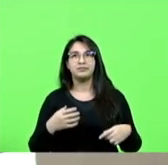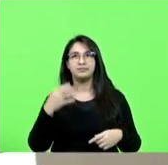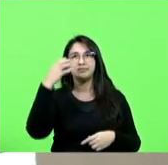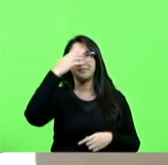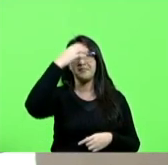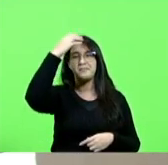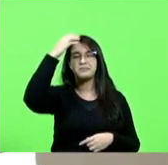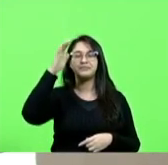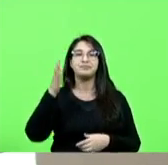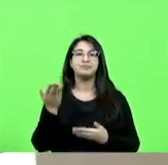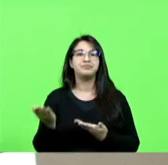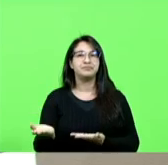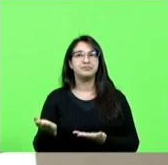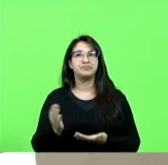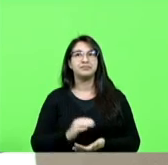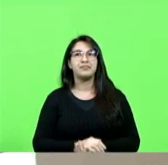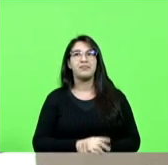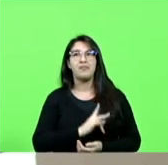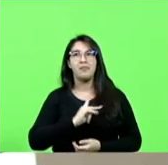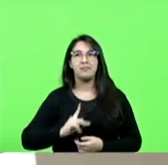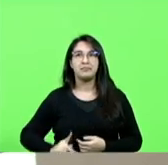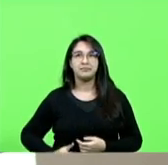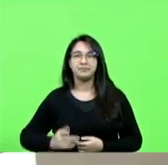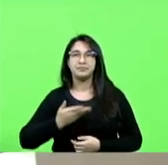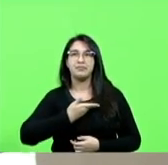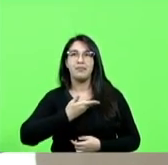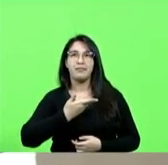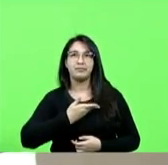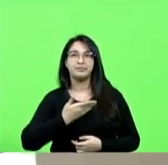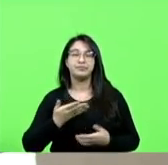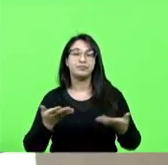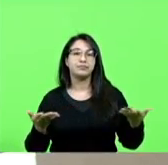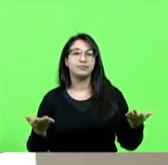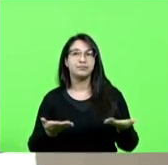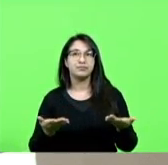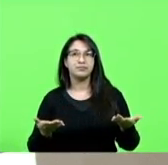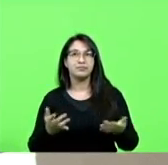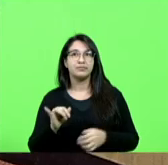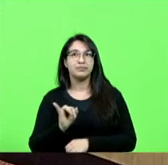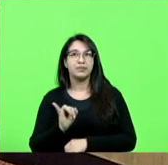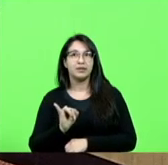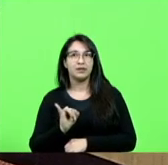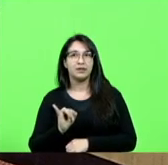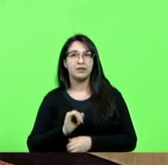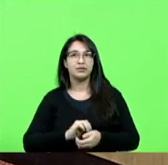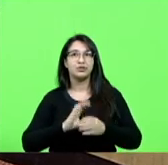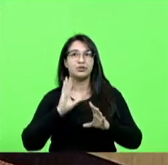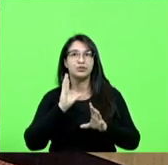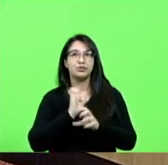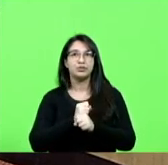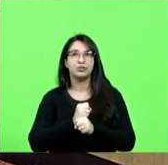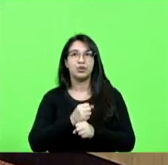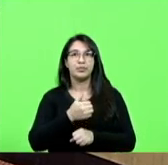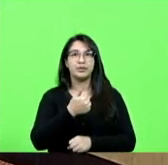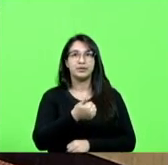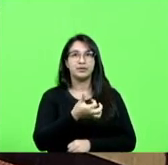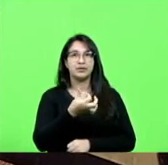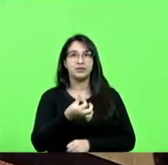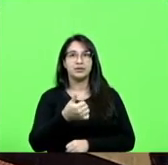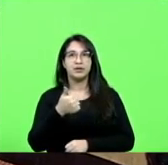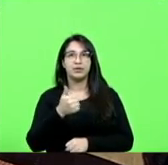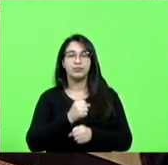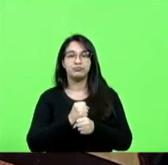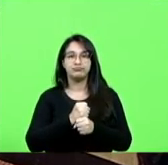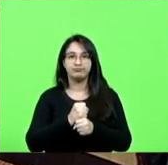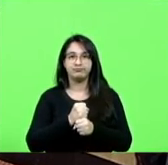Senhor presidente. Novos colegas. Hoje, Itajaí completa 161 anos de